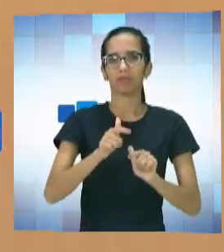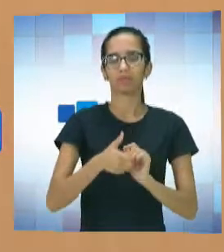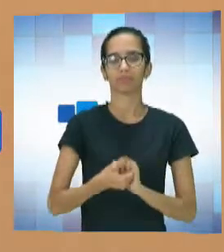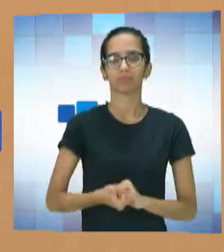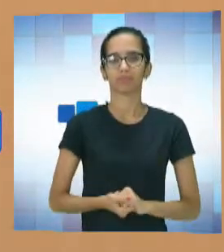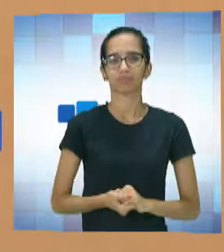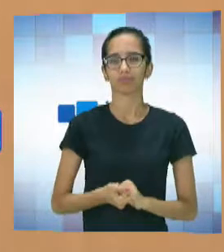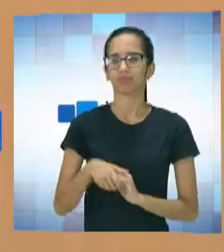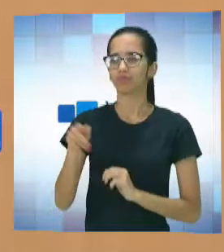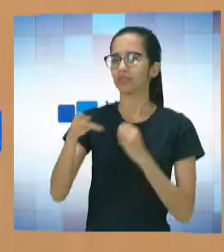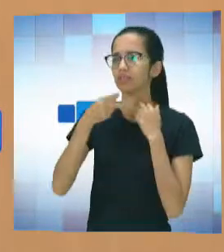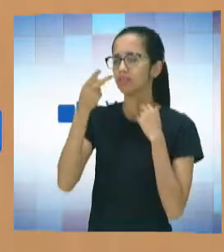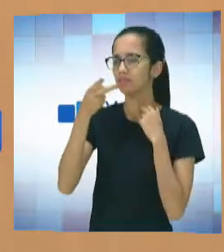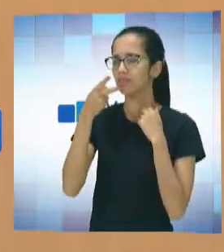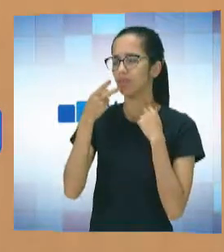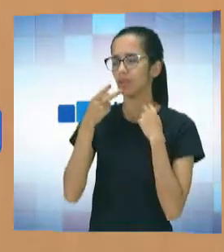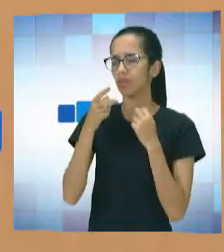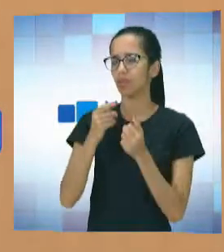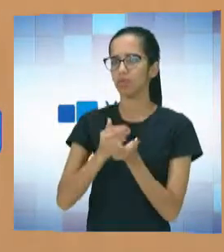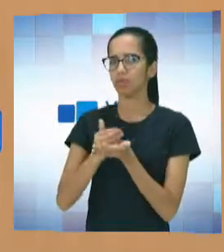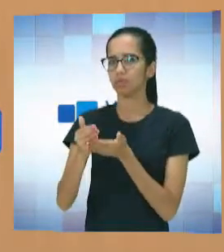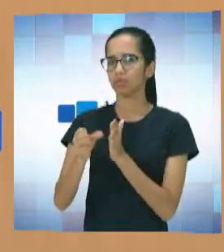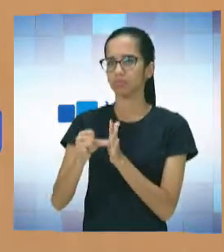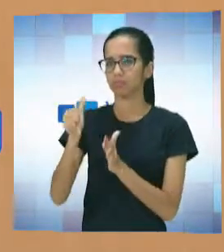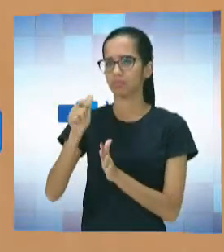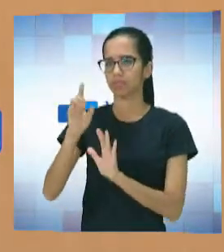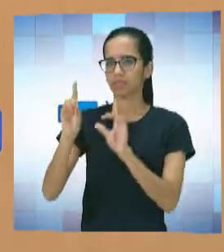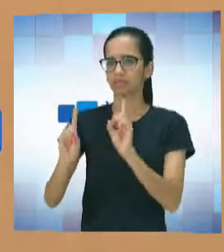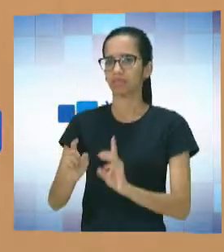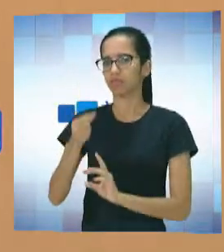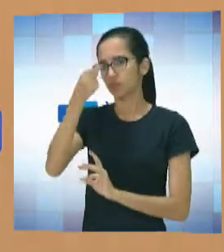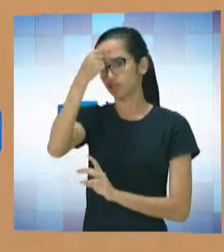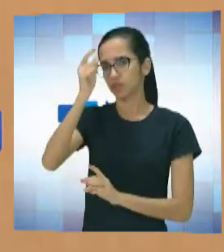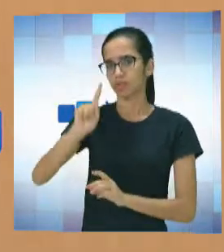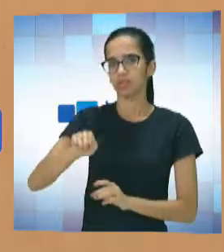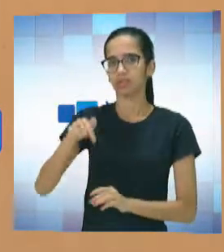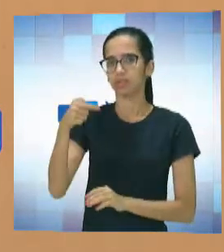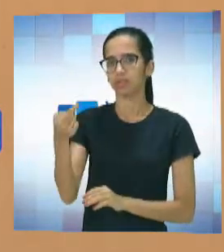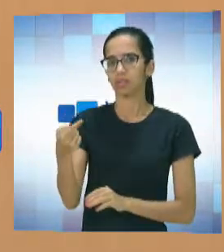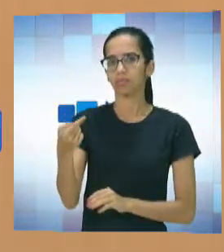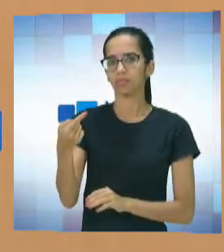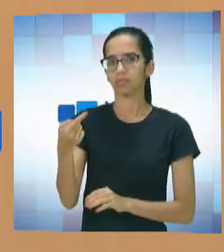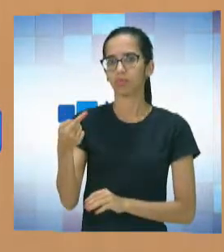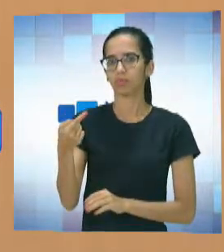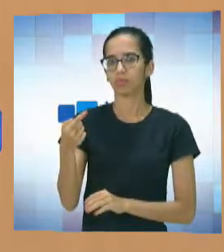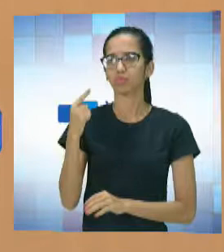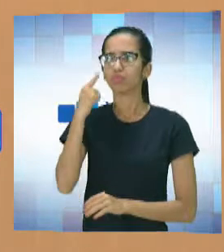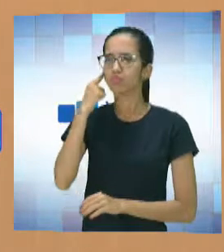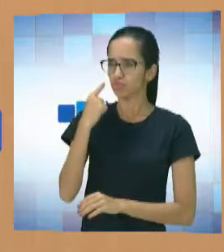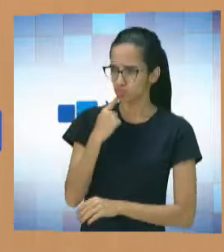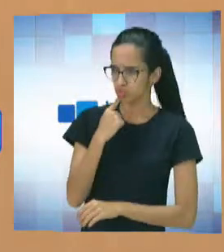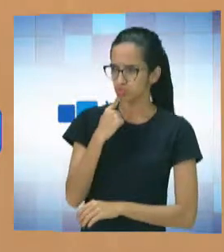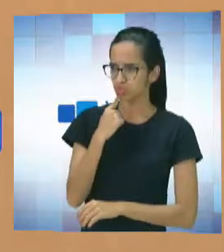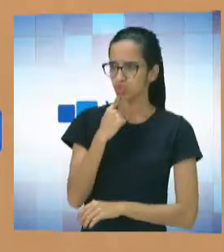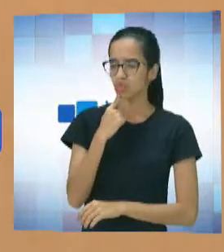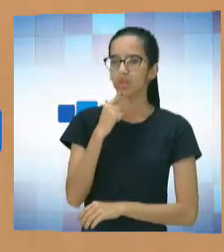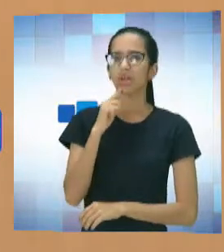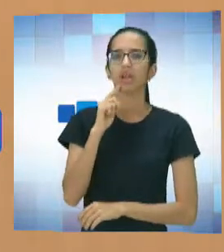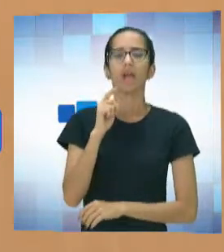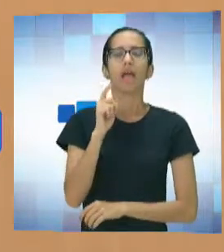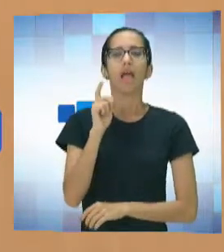identificação, o senhor falou que começou com deficiência intelectual, depois... Veio o surdo. O o surdo, é exatamente